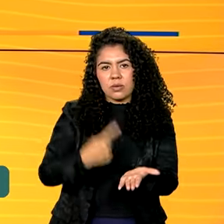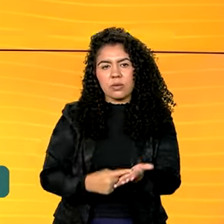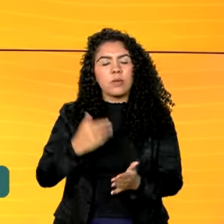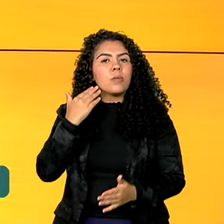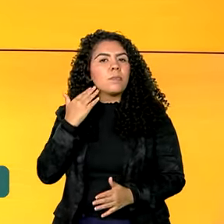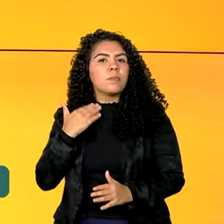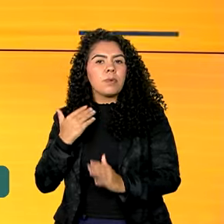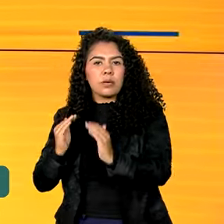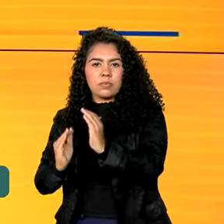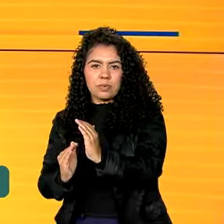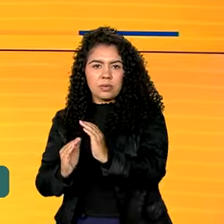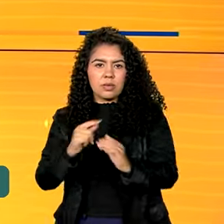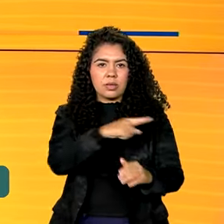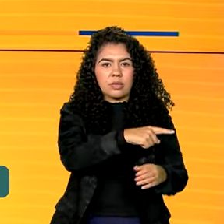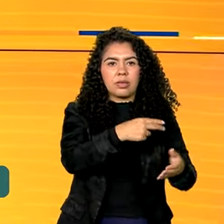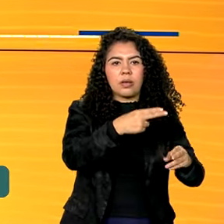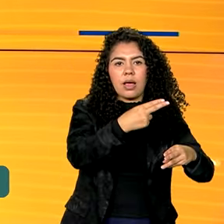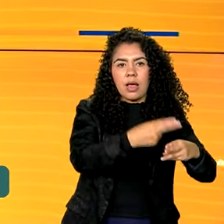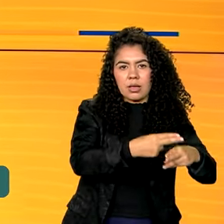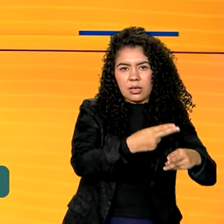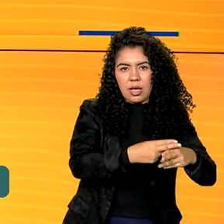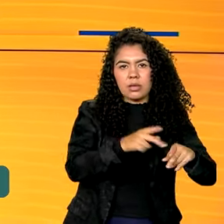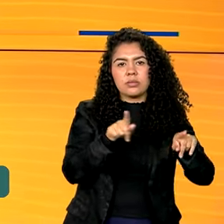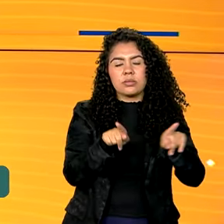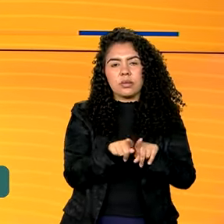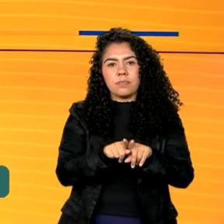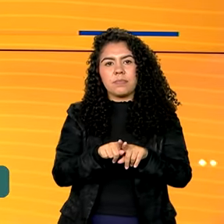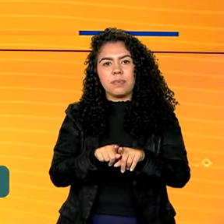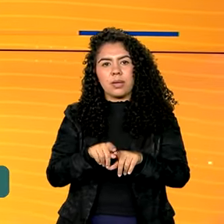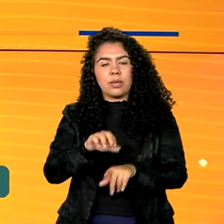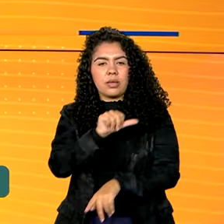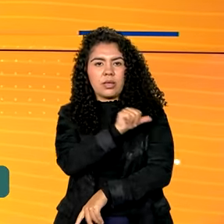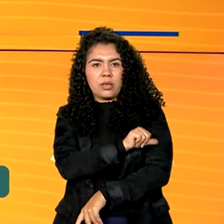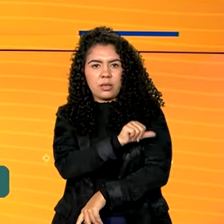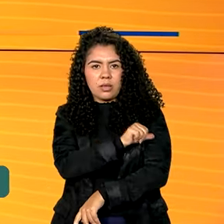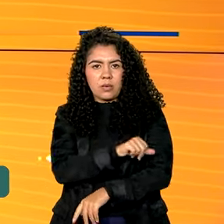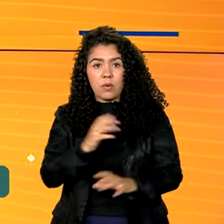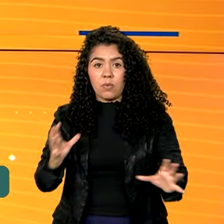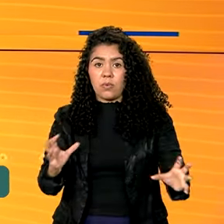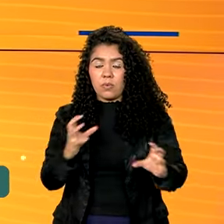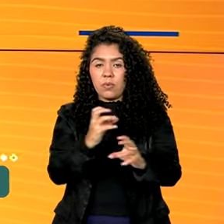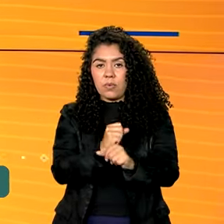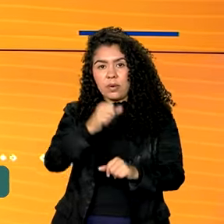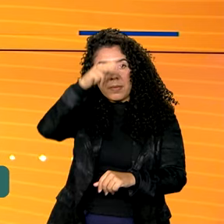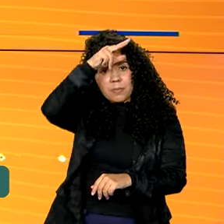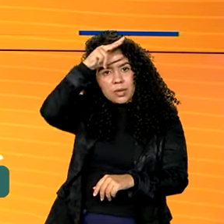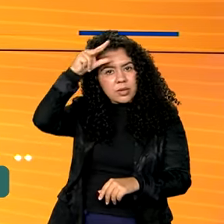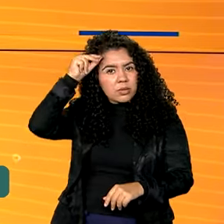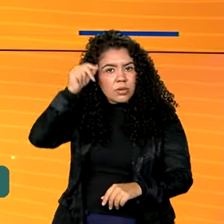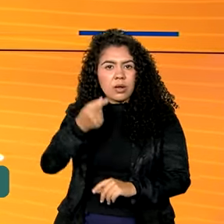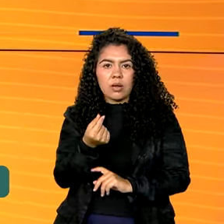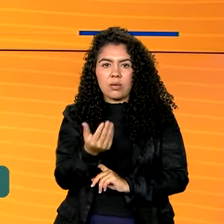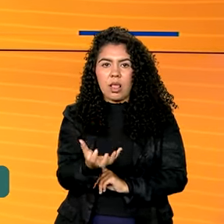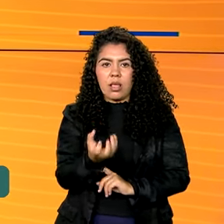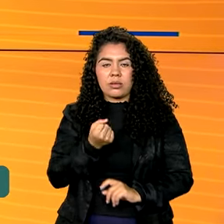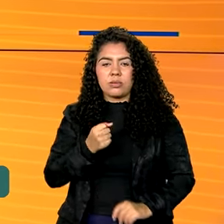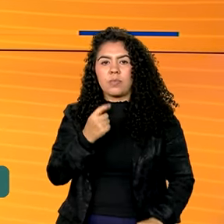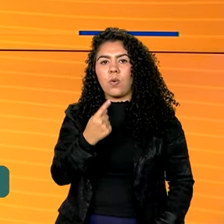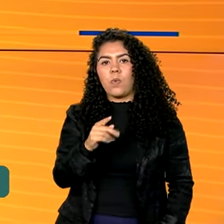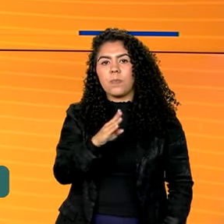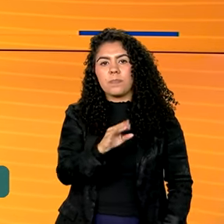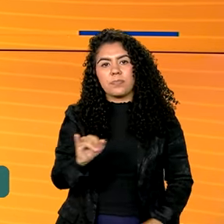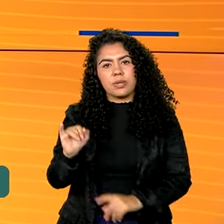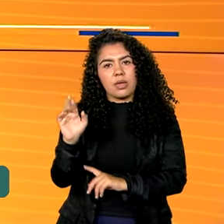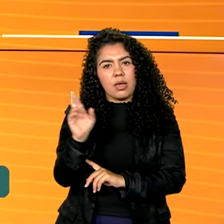Banco do Brasil, a Caixa Econômica Federal e a cidade do Rio de Janeiro. No total, a Prefeitura vai receber quase 1 bilhão